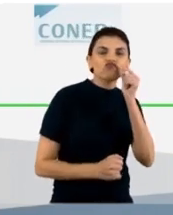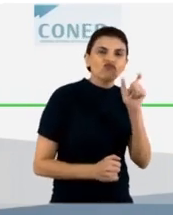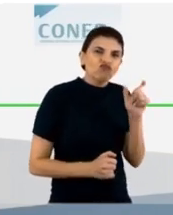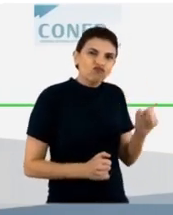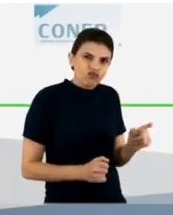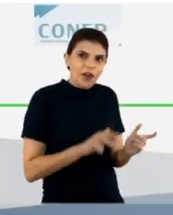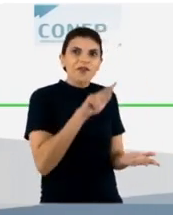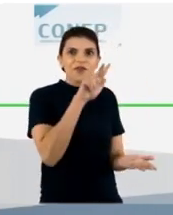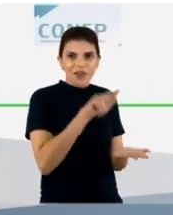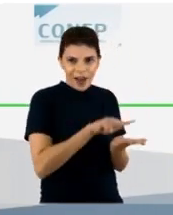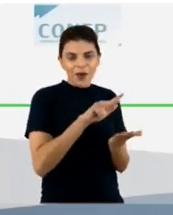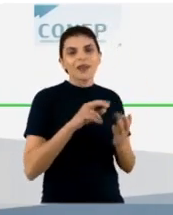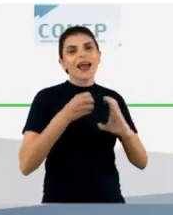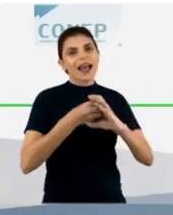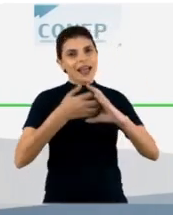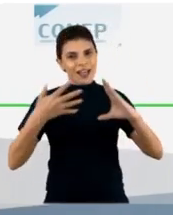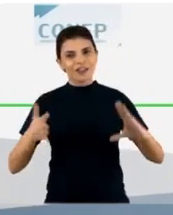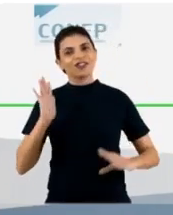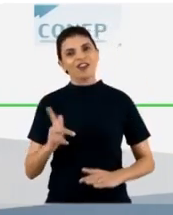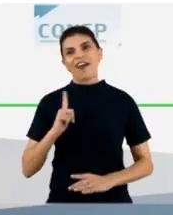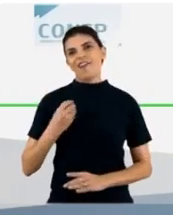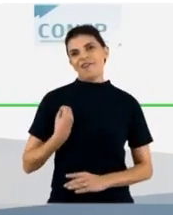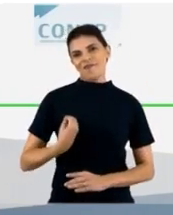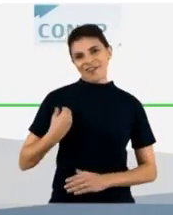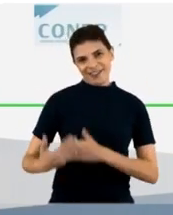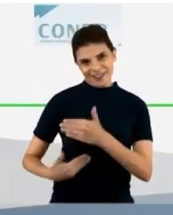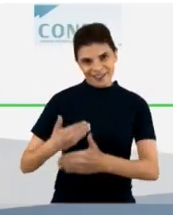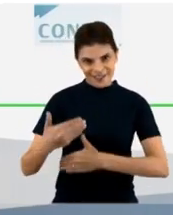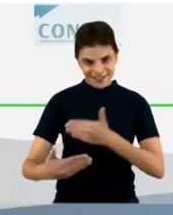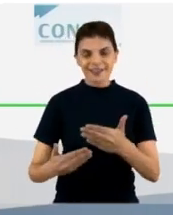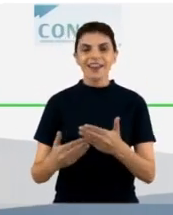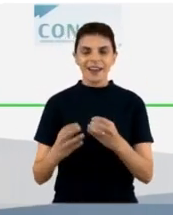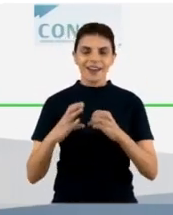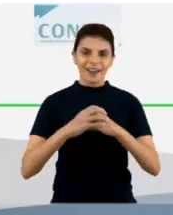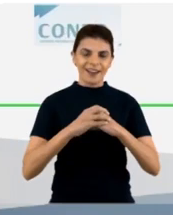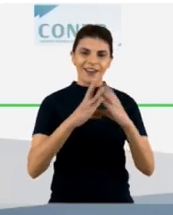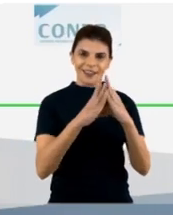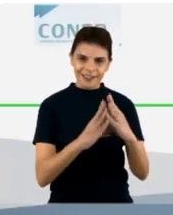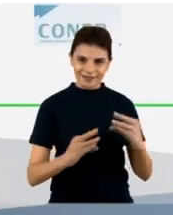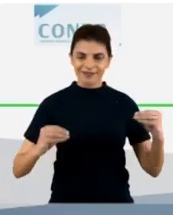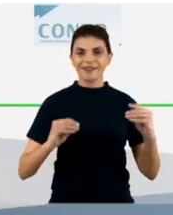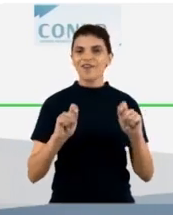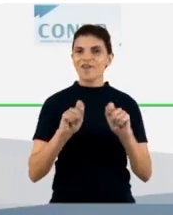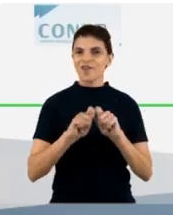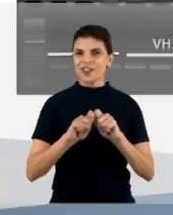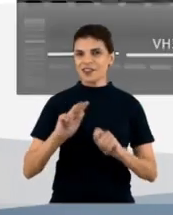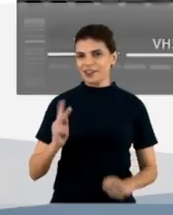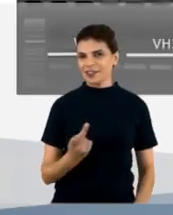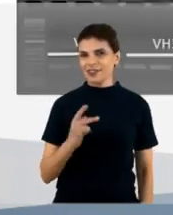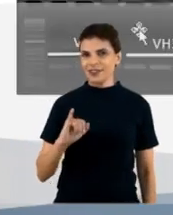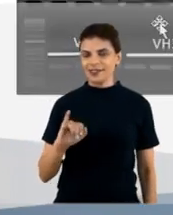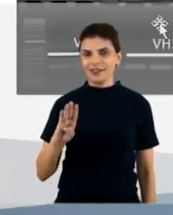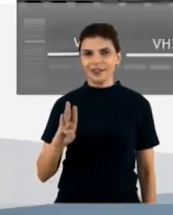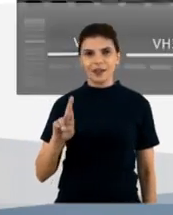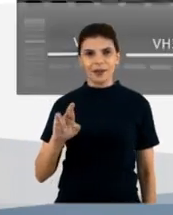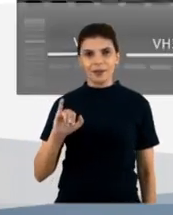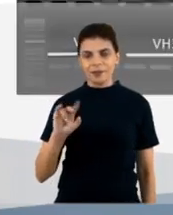validação e caracterização que nós realizamos para os anticorpos desenvolvidos por hibridomas.